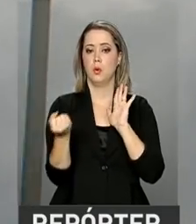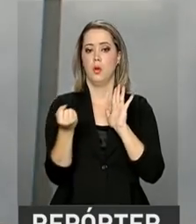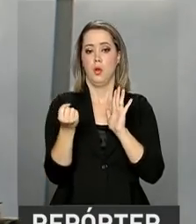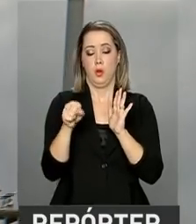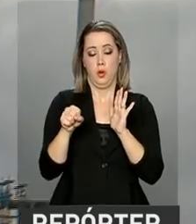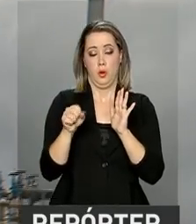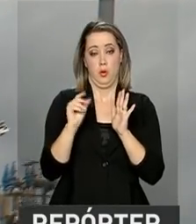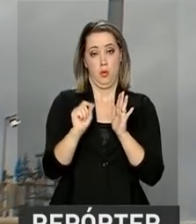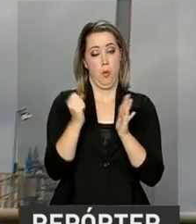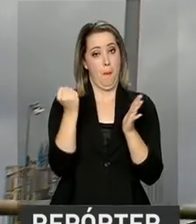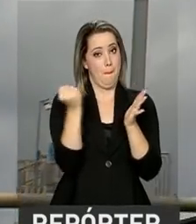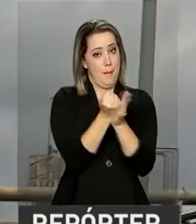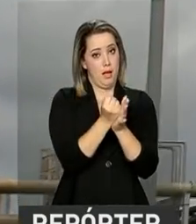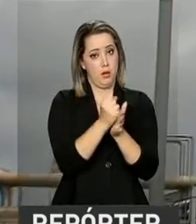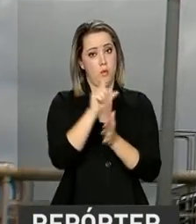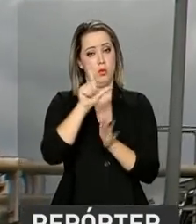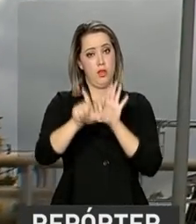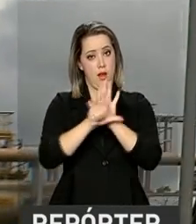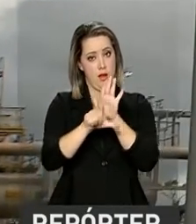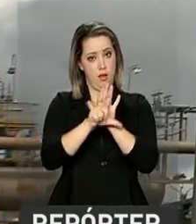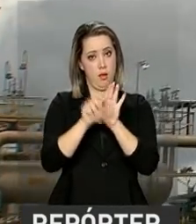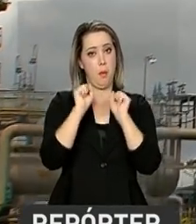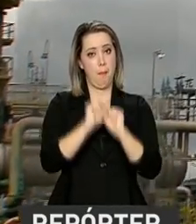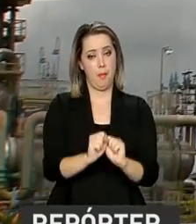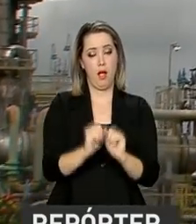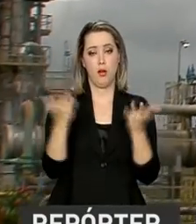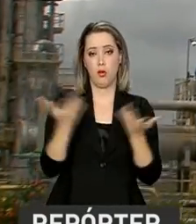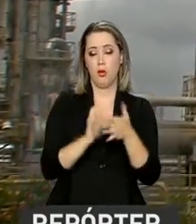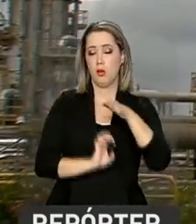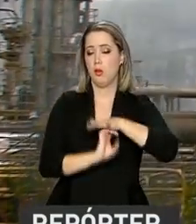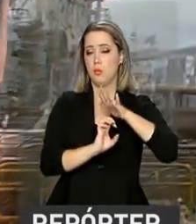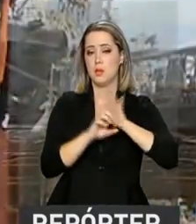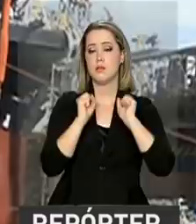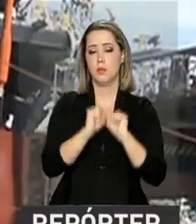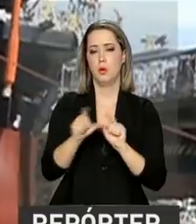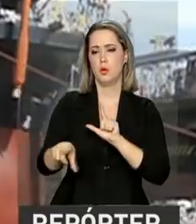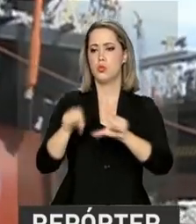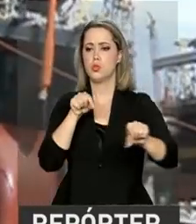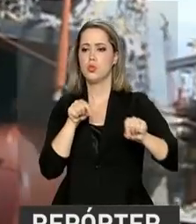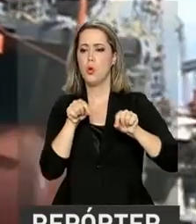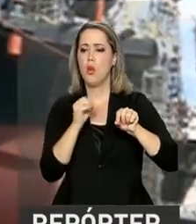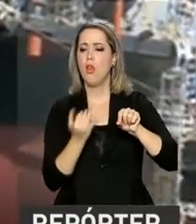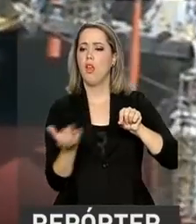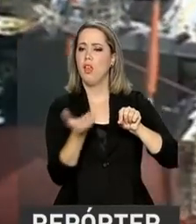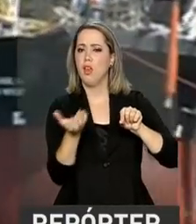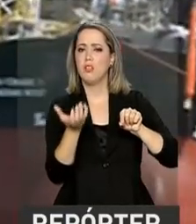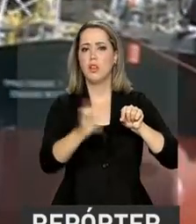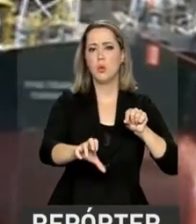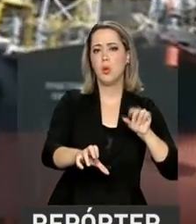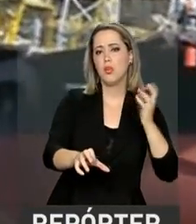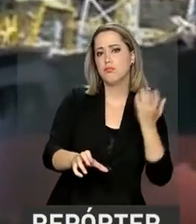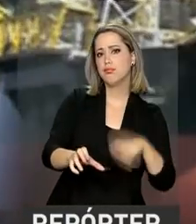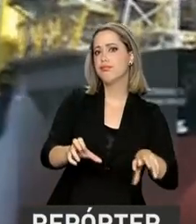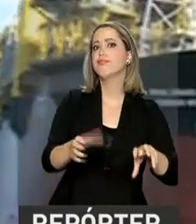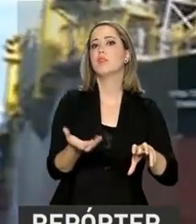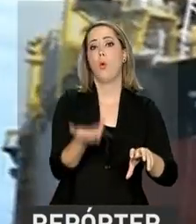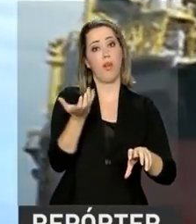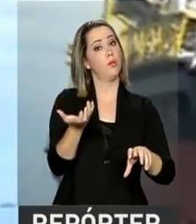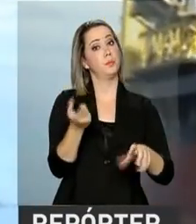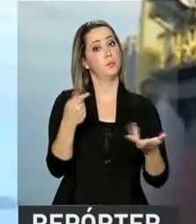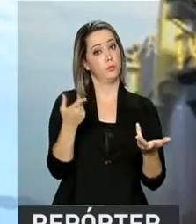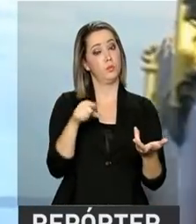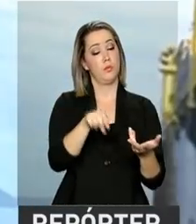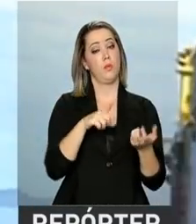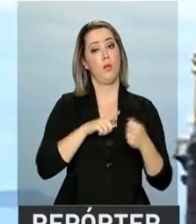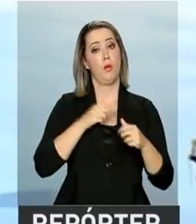Com a nova regra, a empresa pode agora escolher se quer ou não operar uma área. Mudanças que não excluem a companhia da exploração do pré-sal.